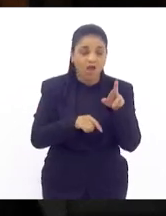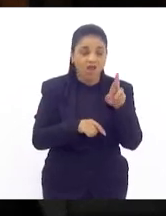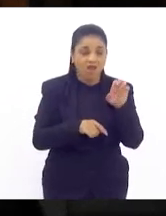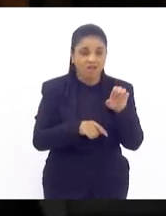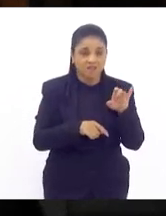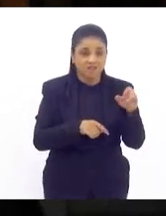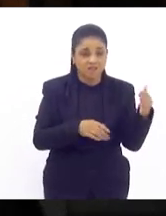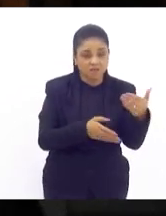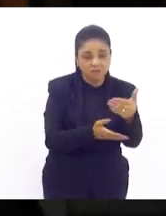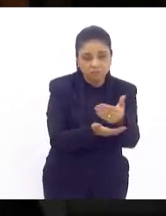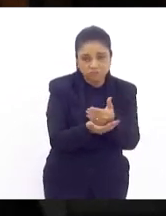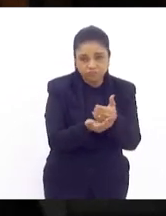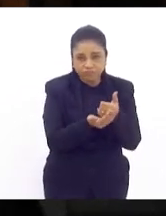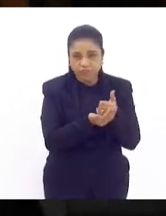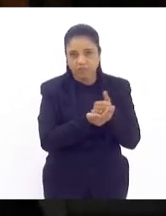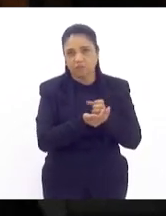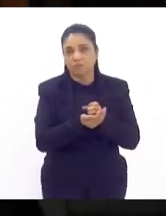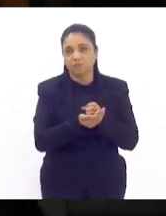líquida